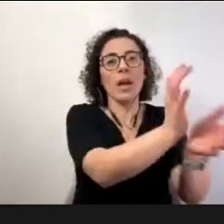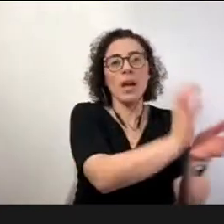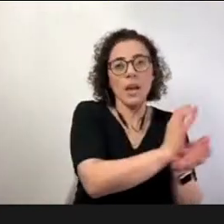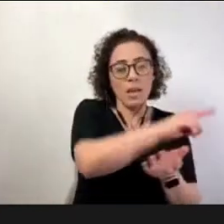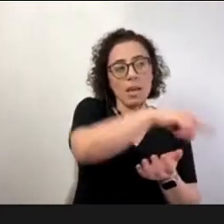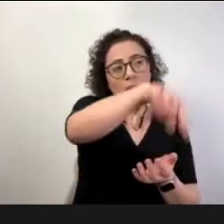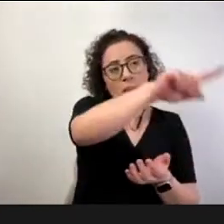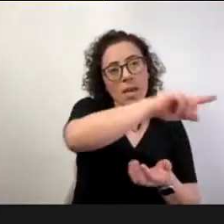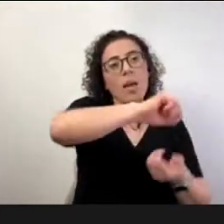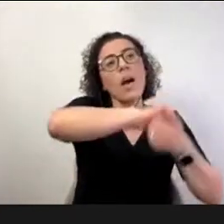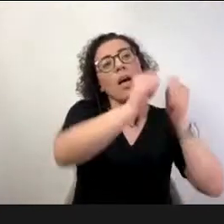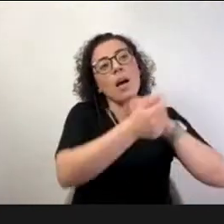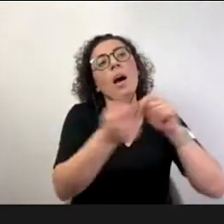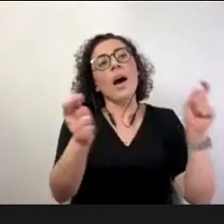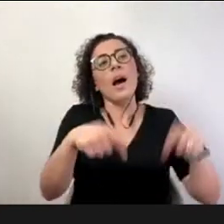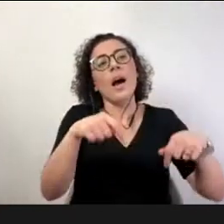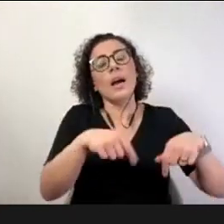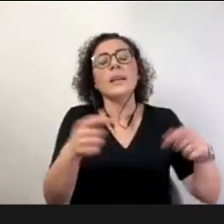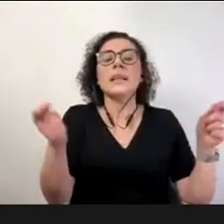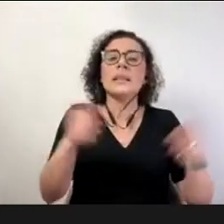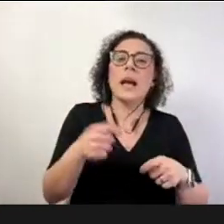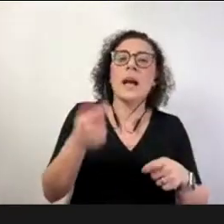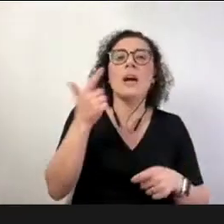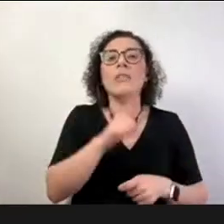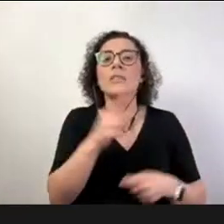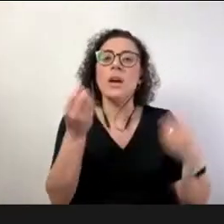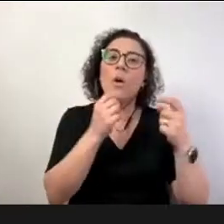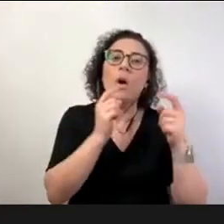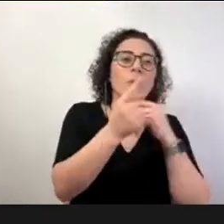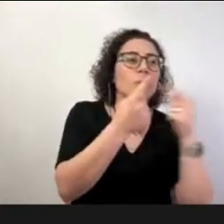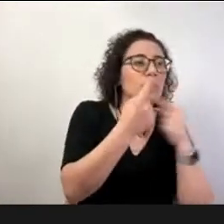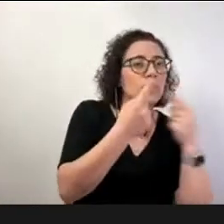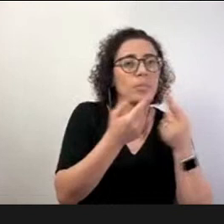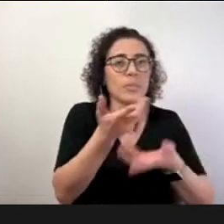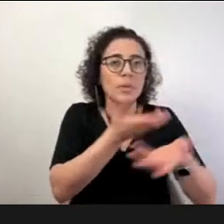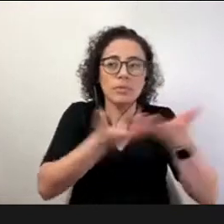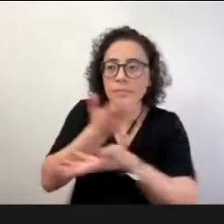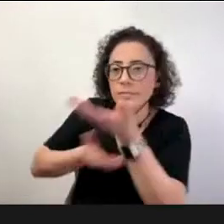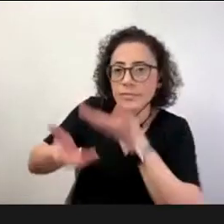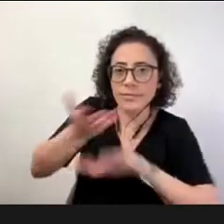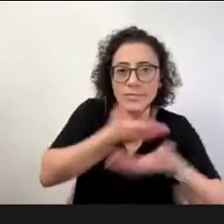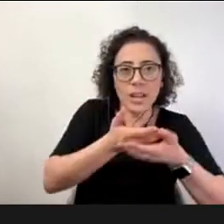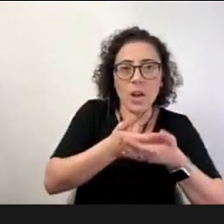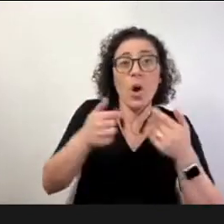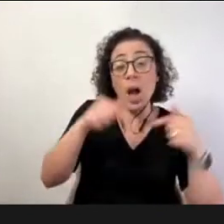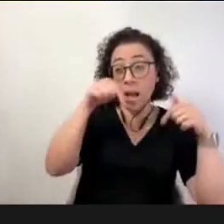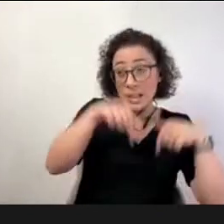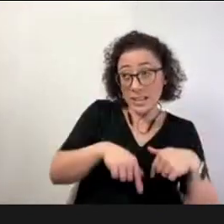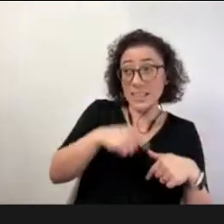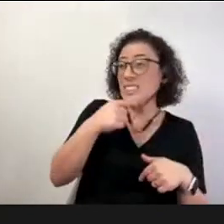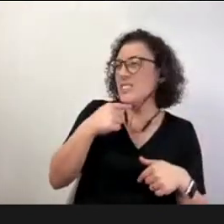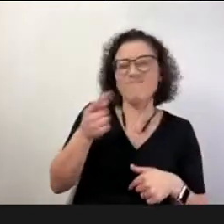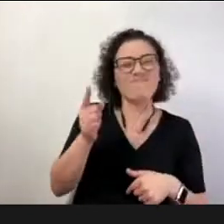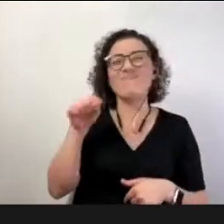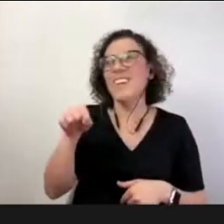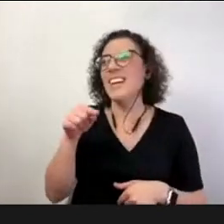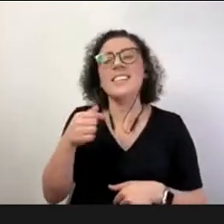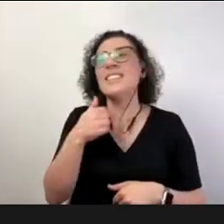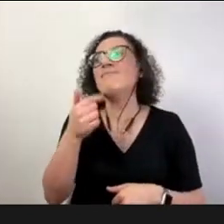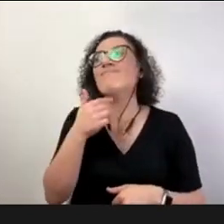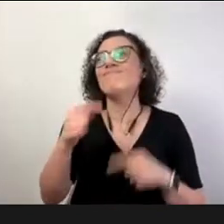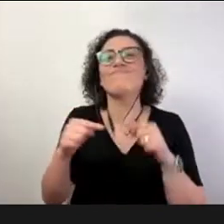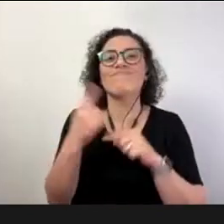pudessem conversar entre si aprender entre si compartilhar práticas o que funcionou o não funcionou enfim era quase como um disparo como